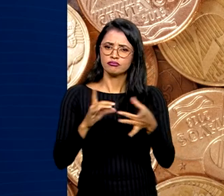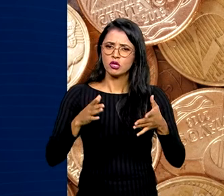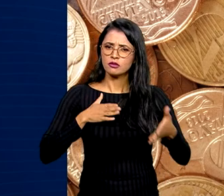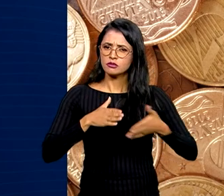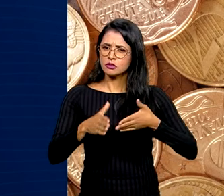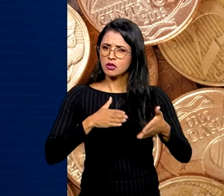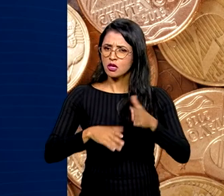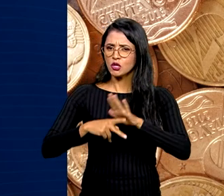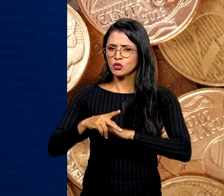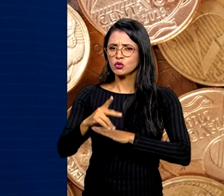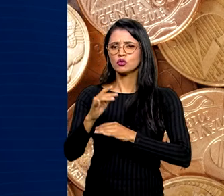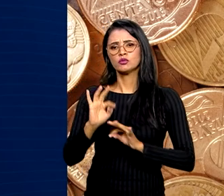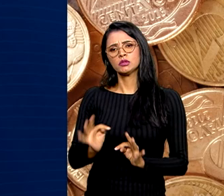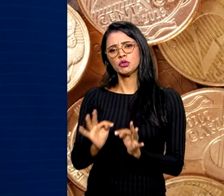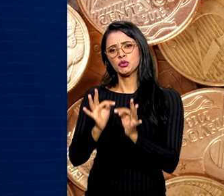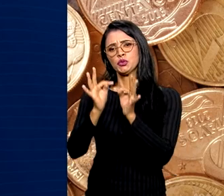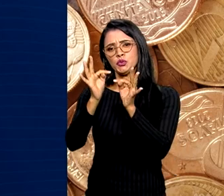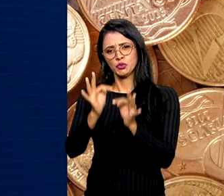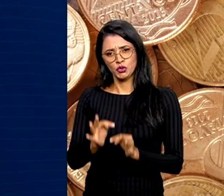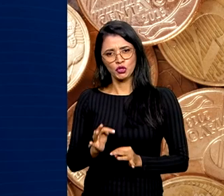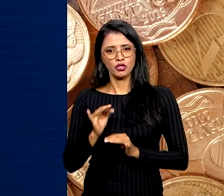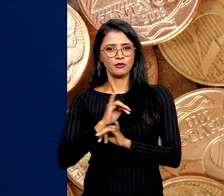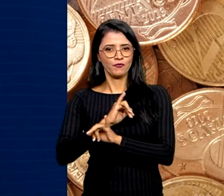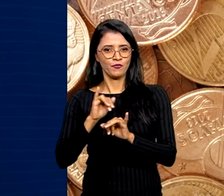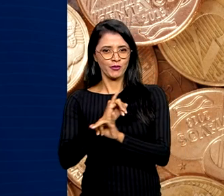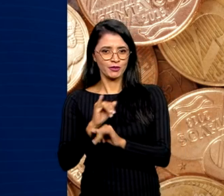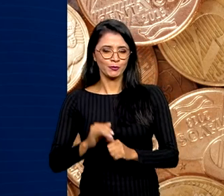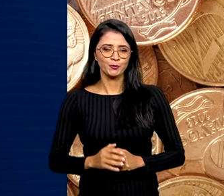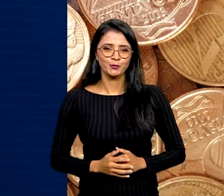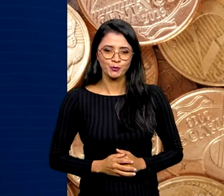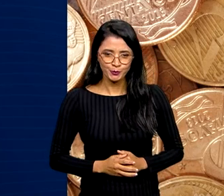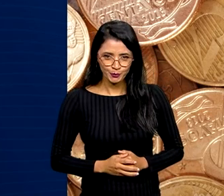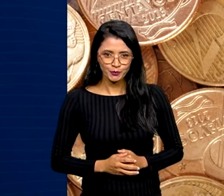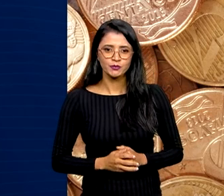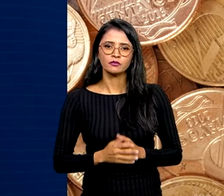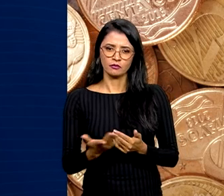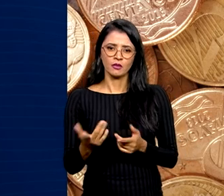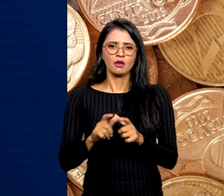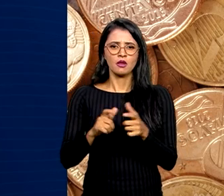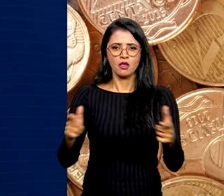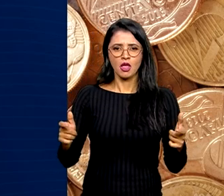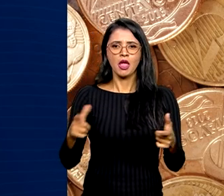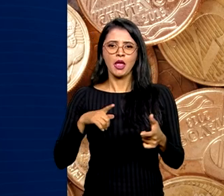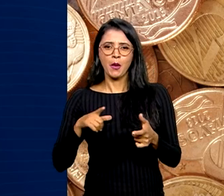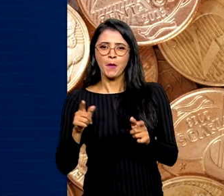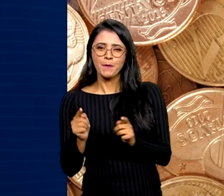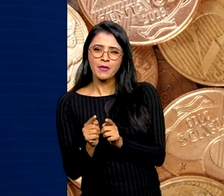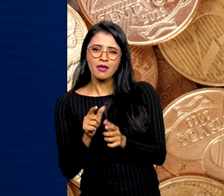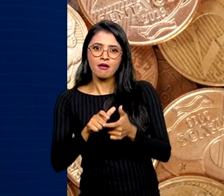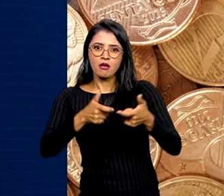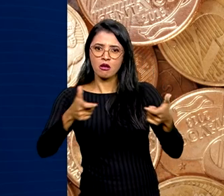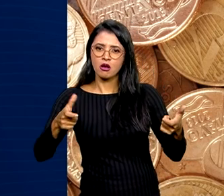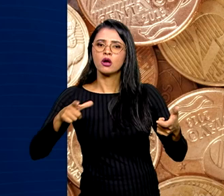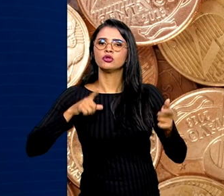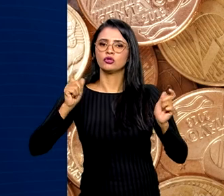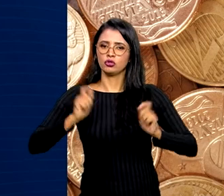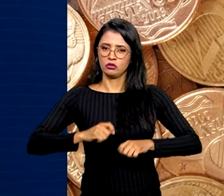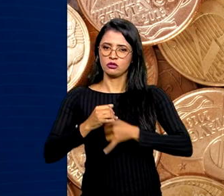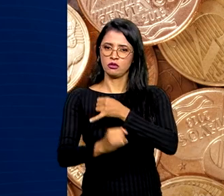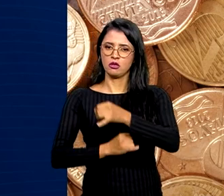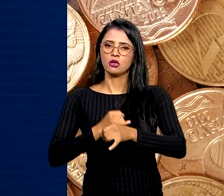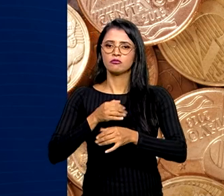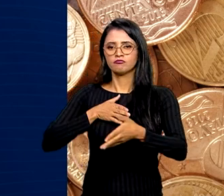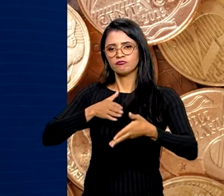do acesso a tecnologias da informação. Pequenos e grandes provedores da internet podem ter